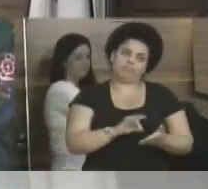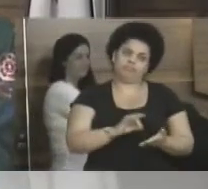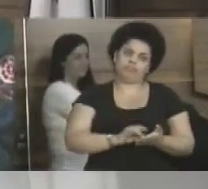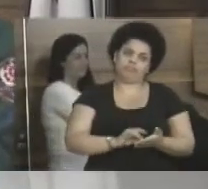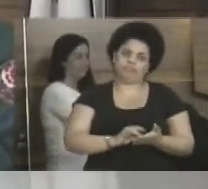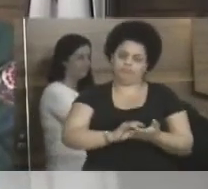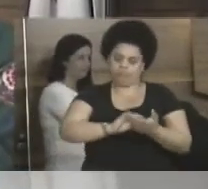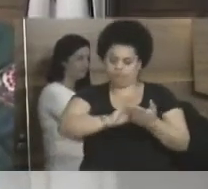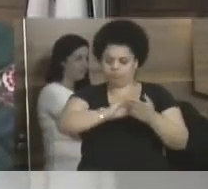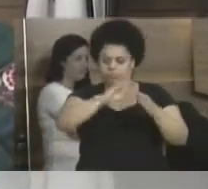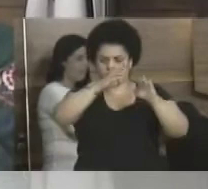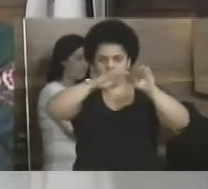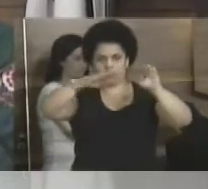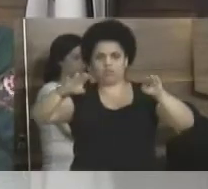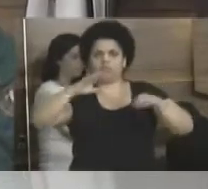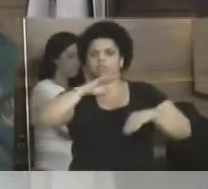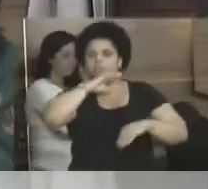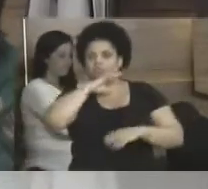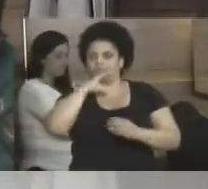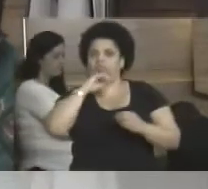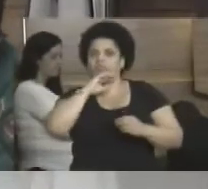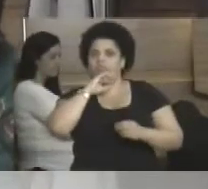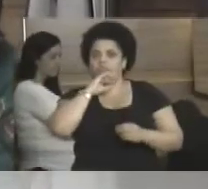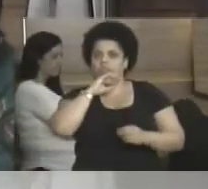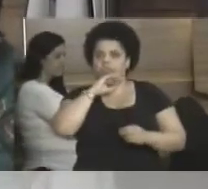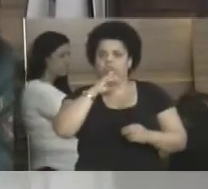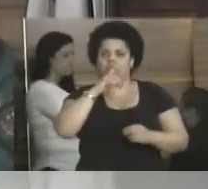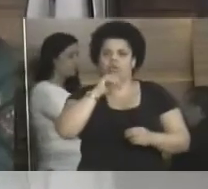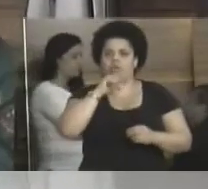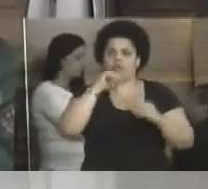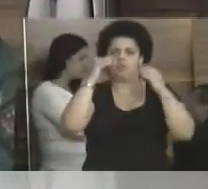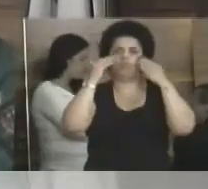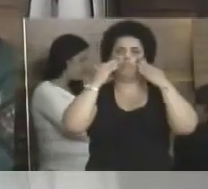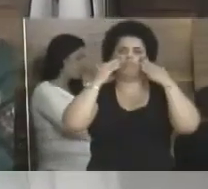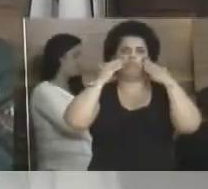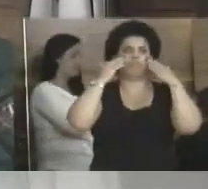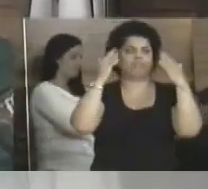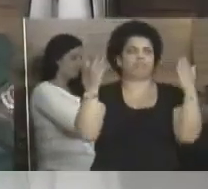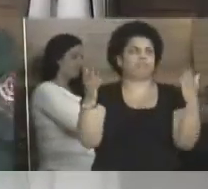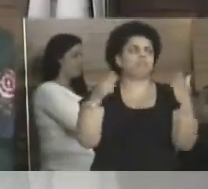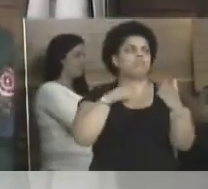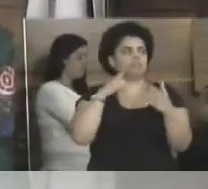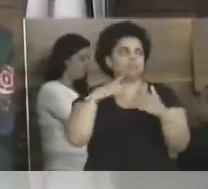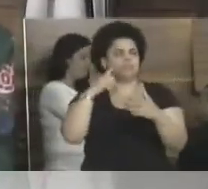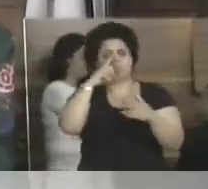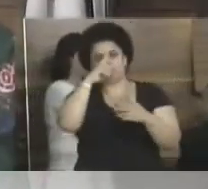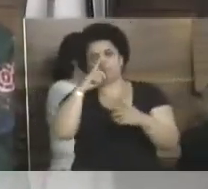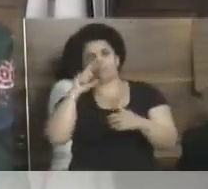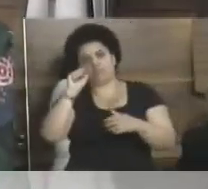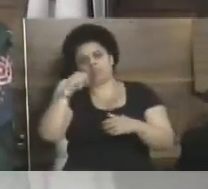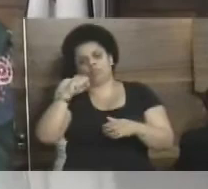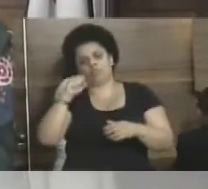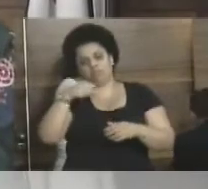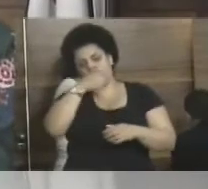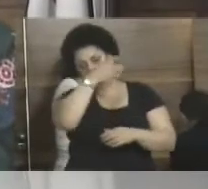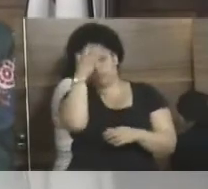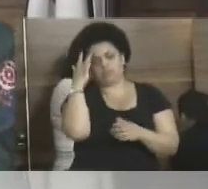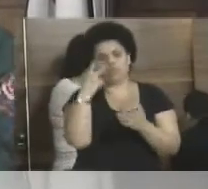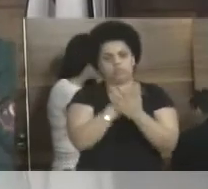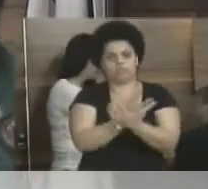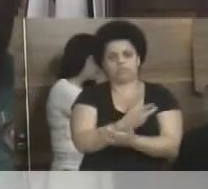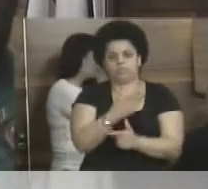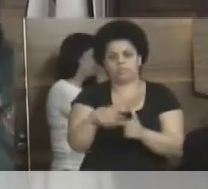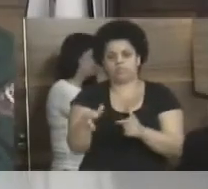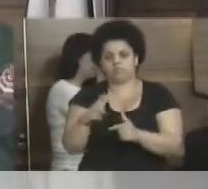o telhado está muito ruim, a caixa d'água exposta, corre risco, sim, até de alguém se machucar.